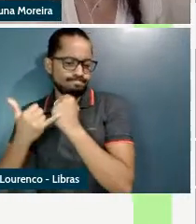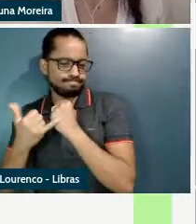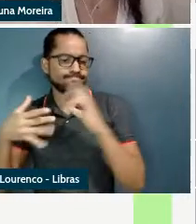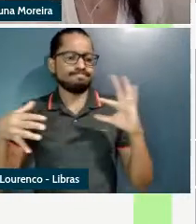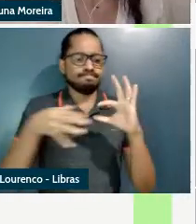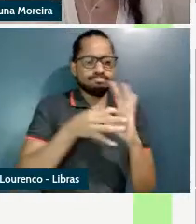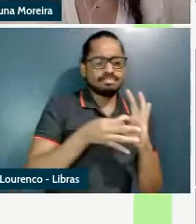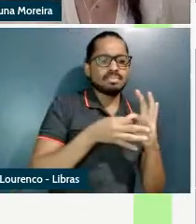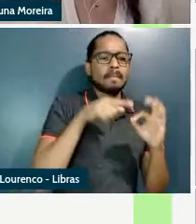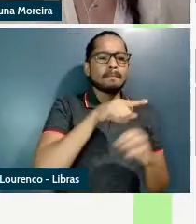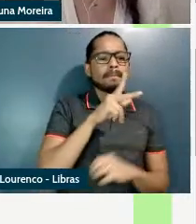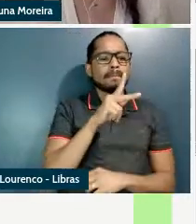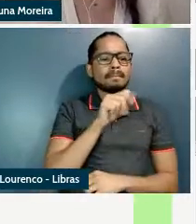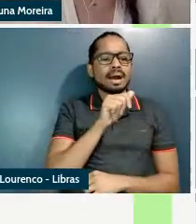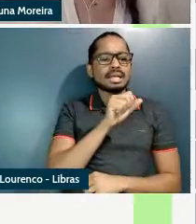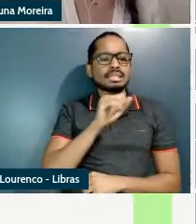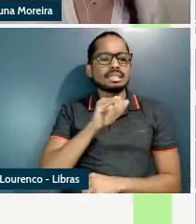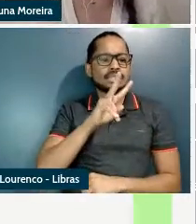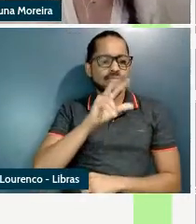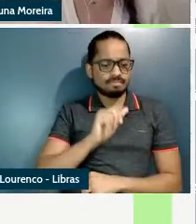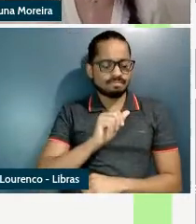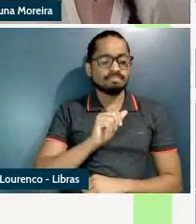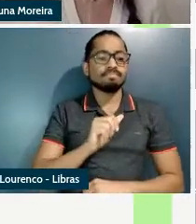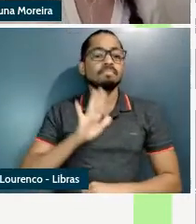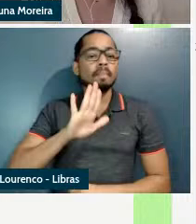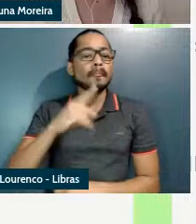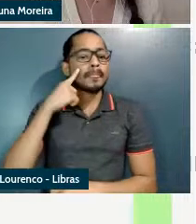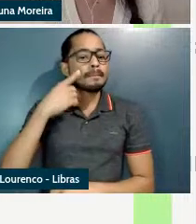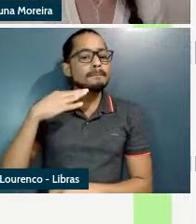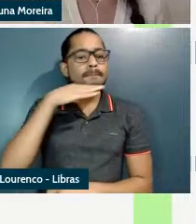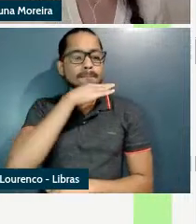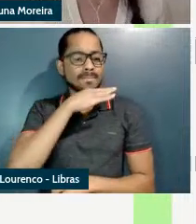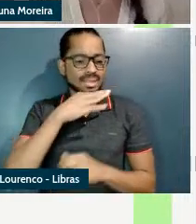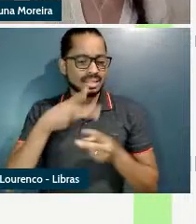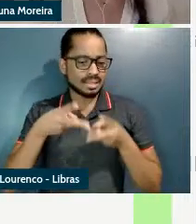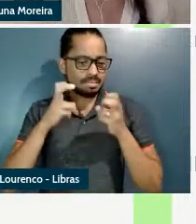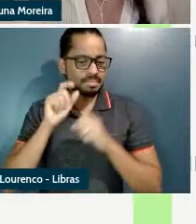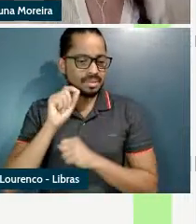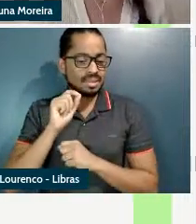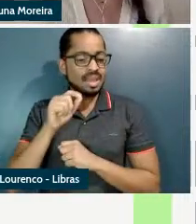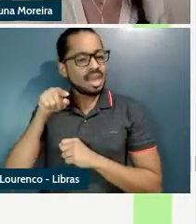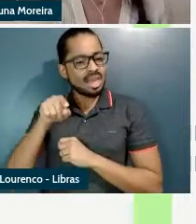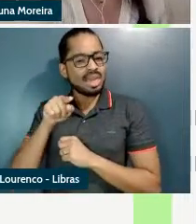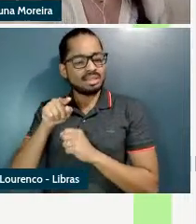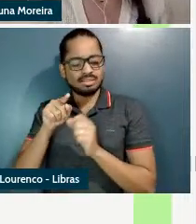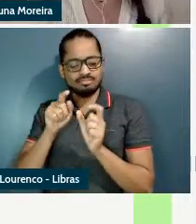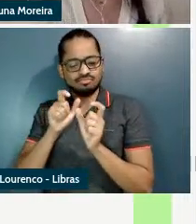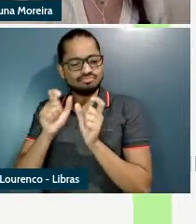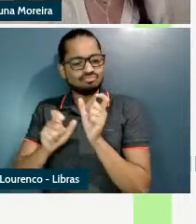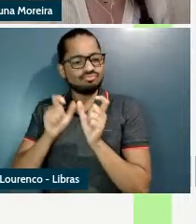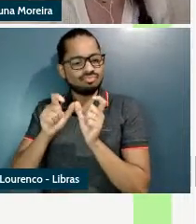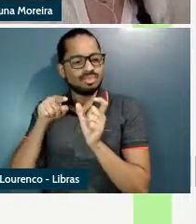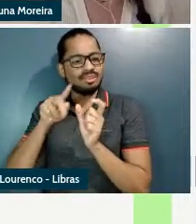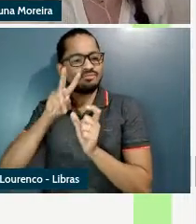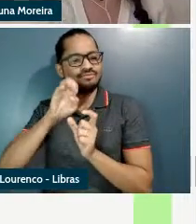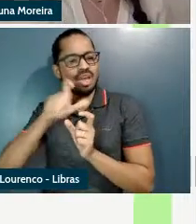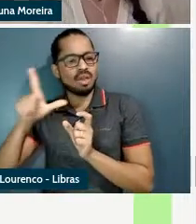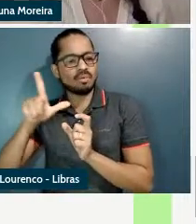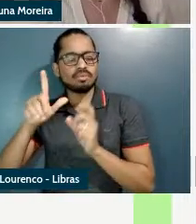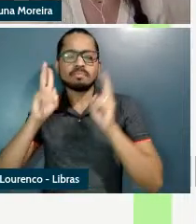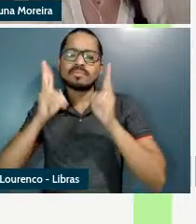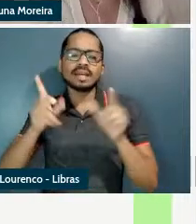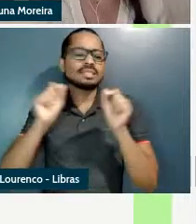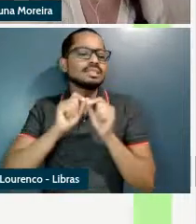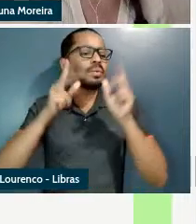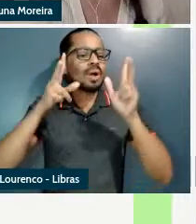uma perspectiva lexicalista observa que esse sufixo faz o mesmo que uma passiva faz uma passiva verbal então quebrar x x é